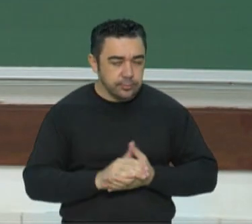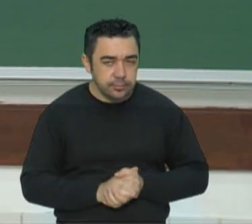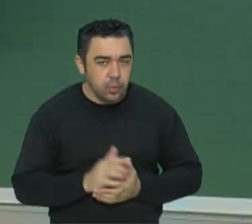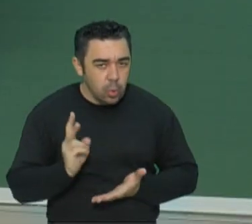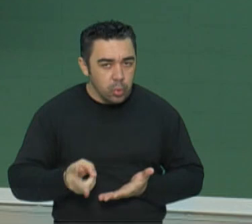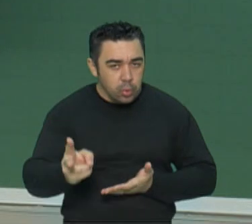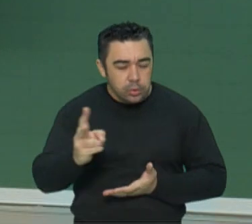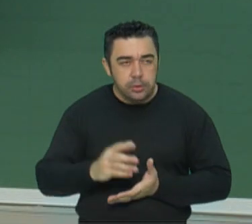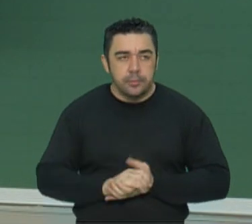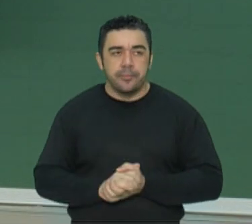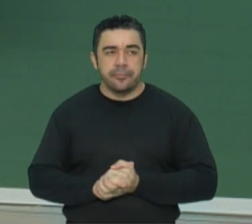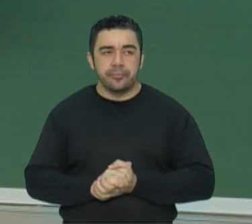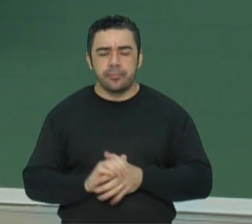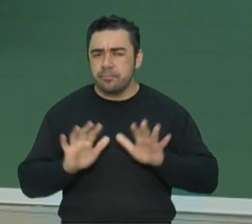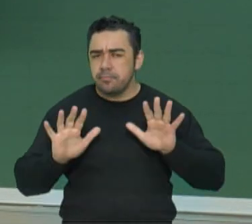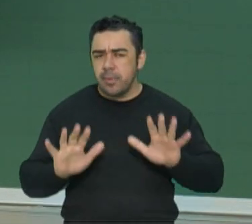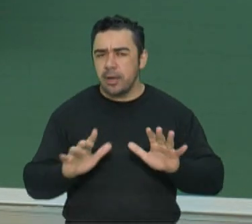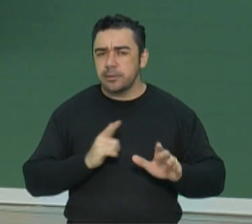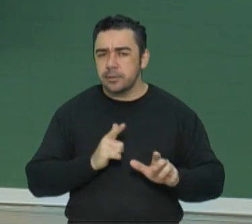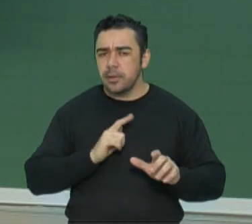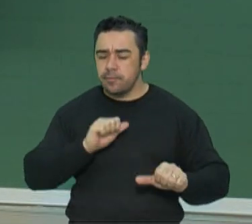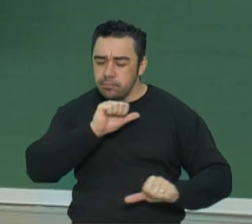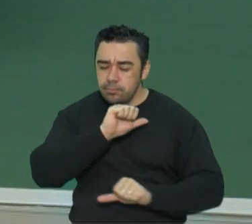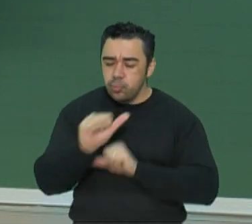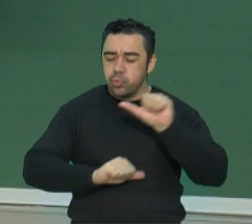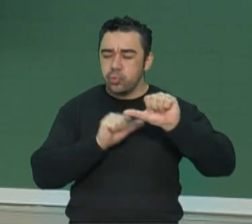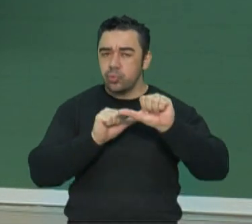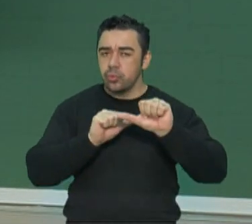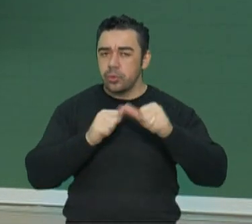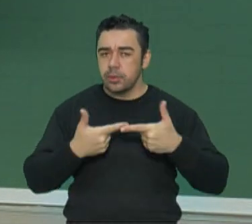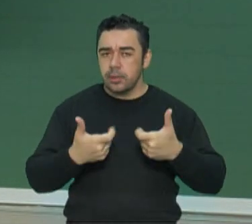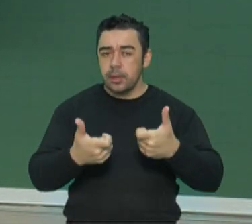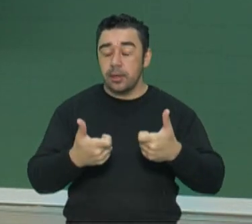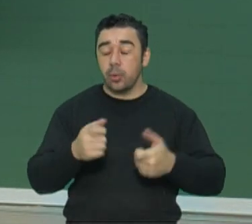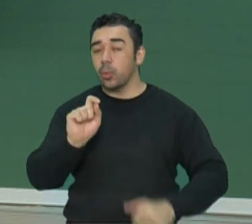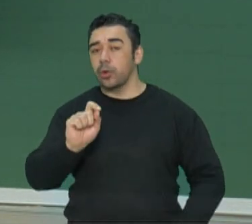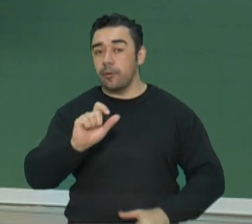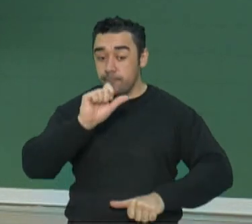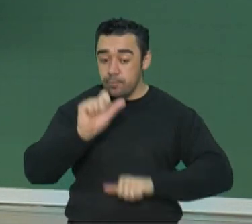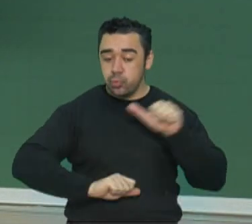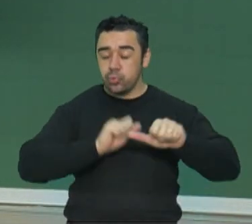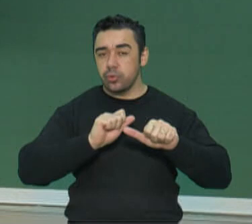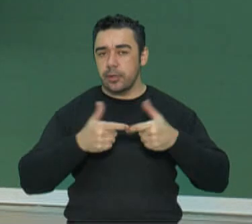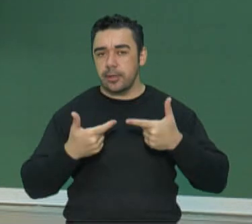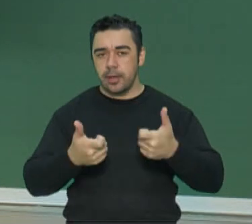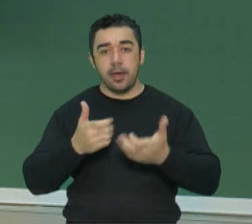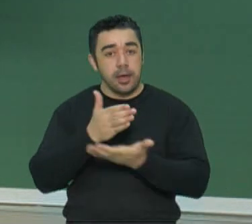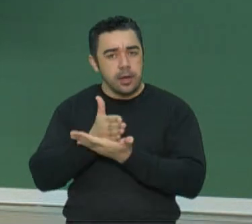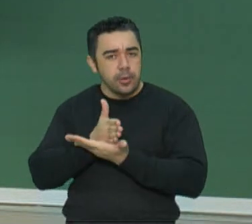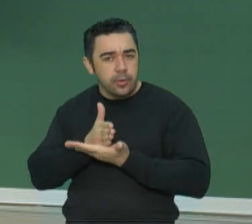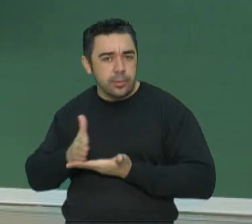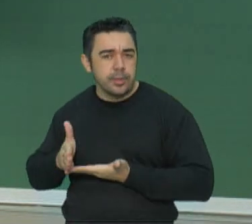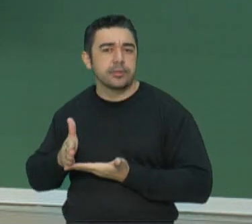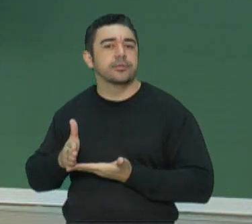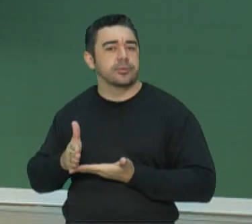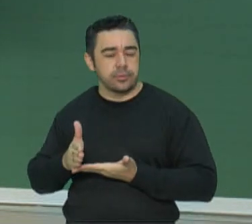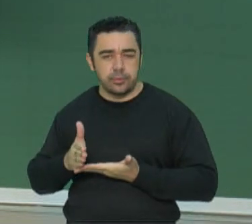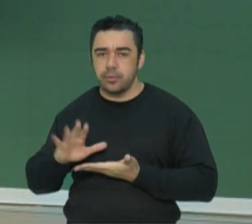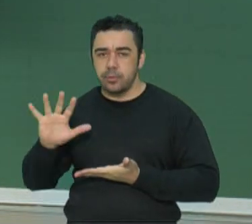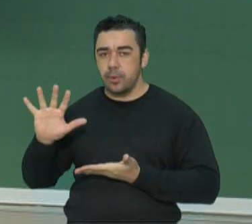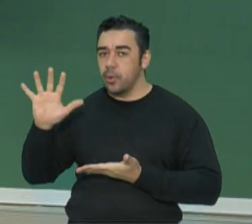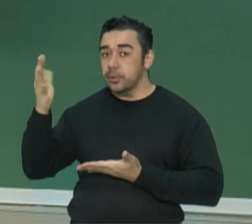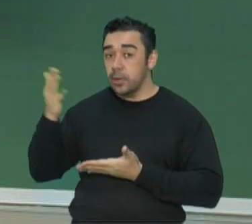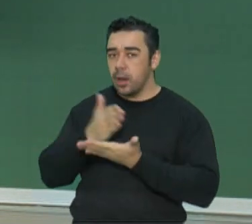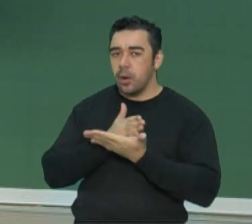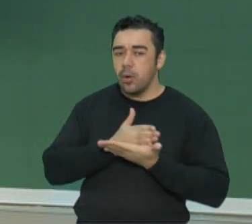Continuando. Mas, houve uma virada na guerra. E essa virada começou, não aconteceu,